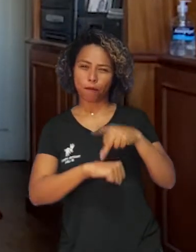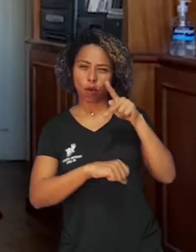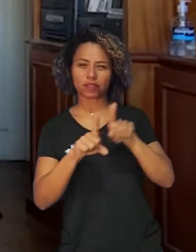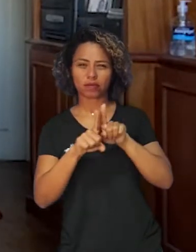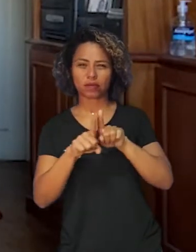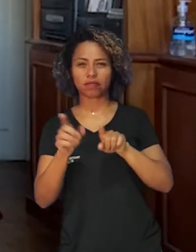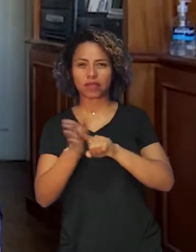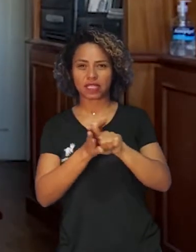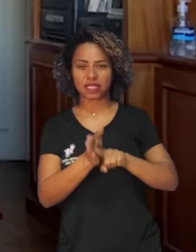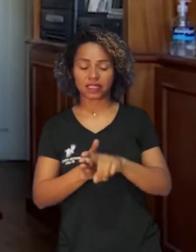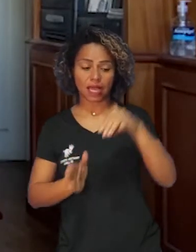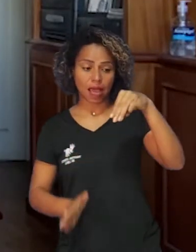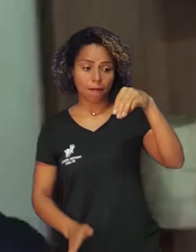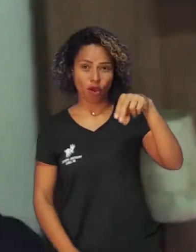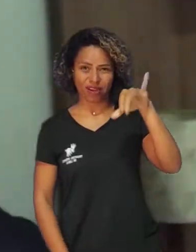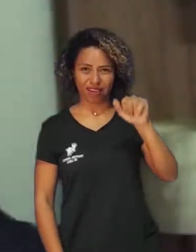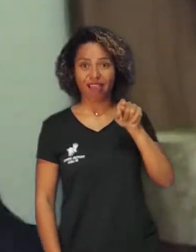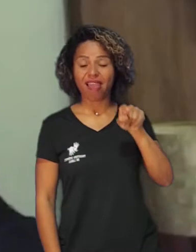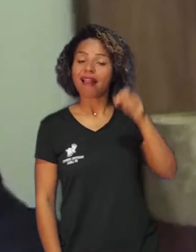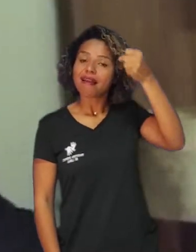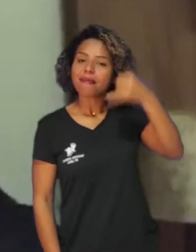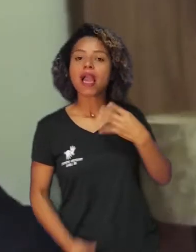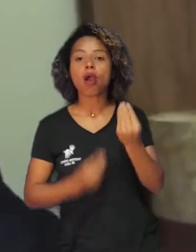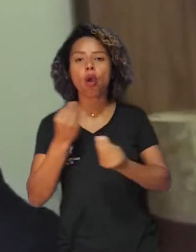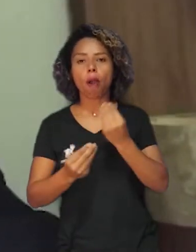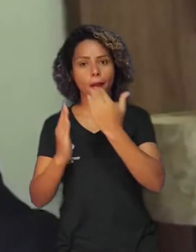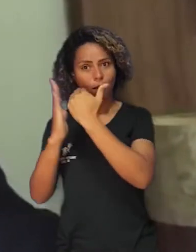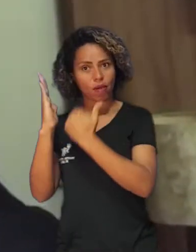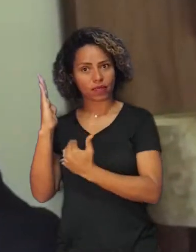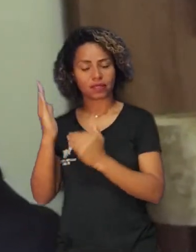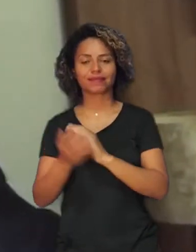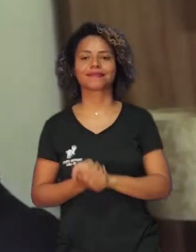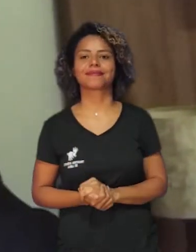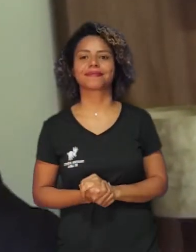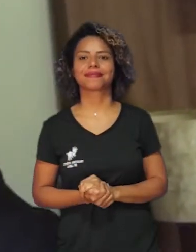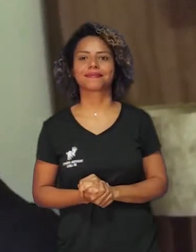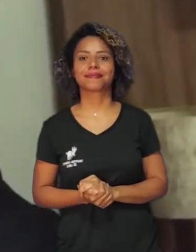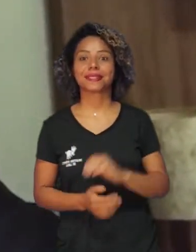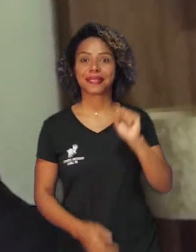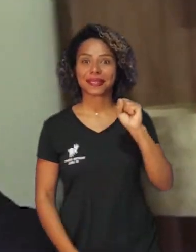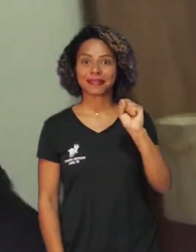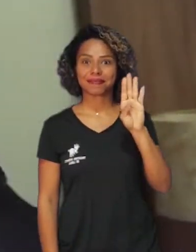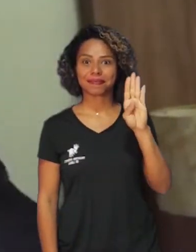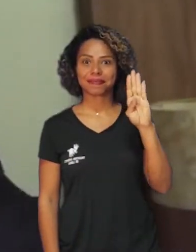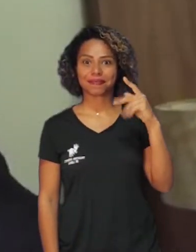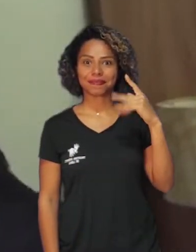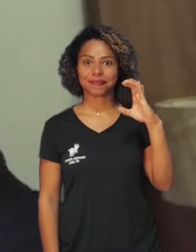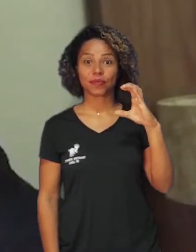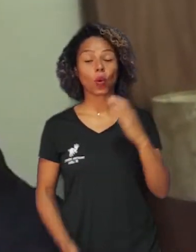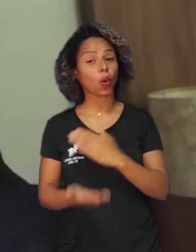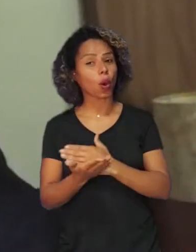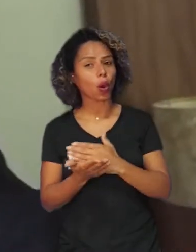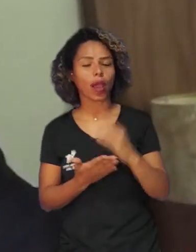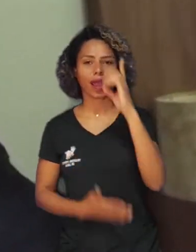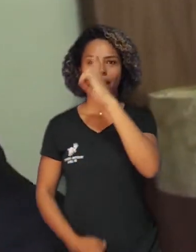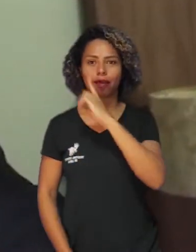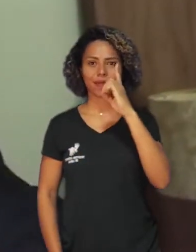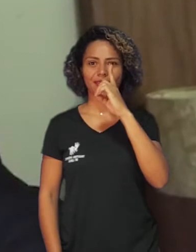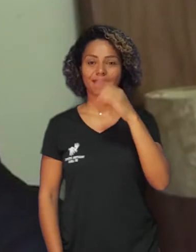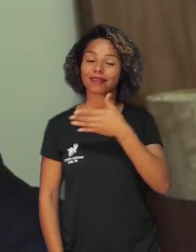fala mais sobre a programação. A reunião anual da SBPC tem início no domingo e a partir da segunda